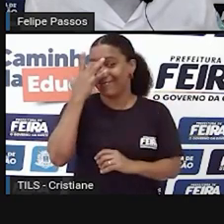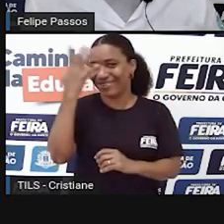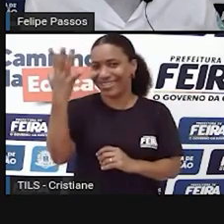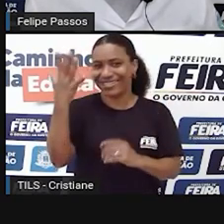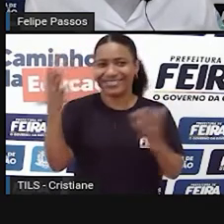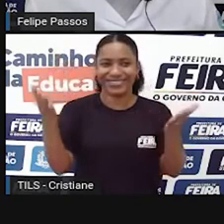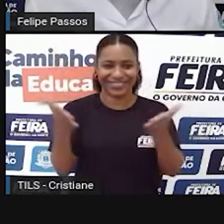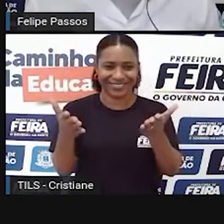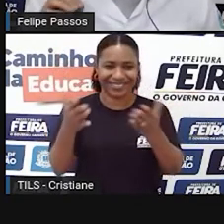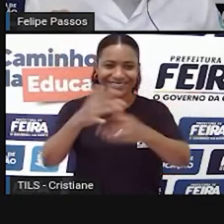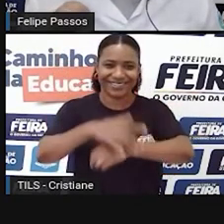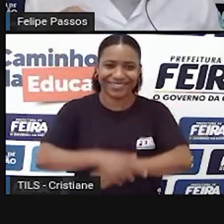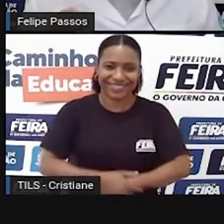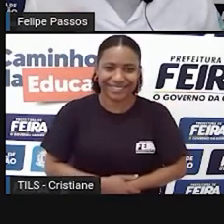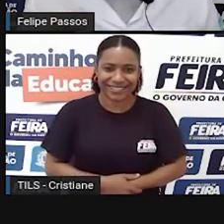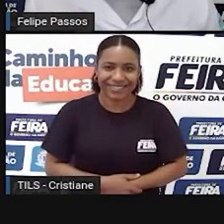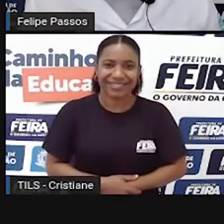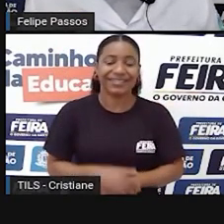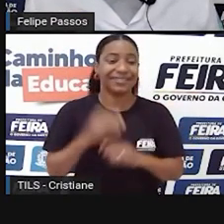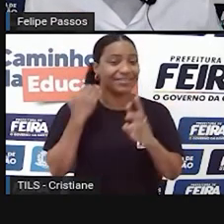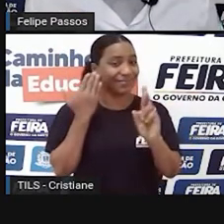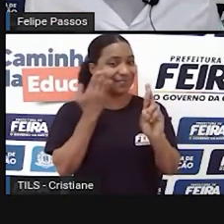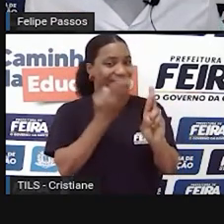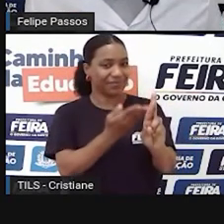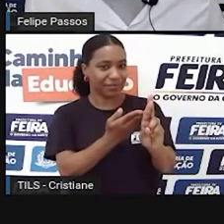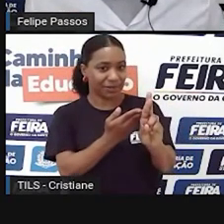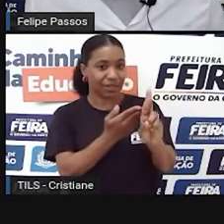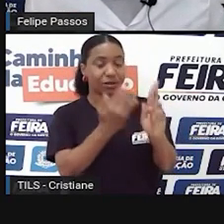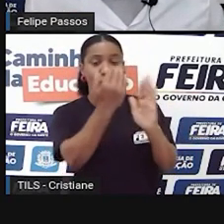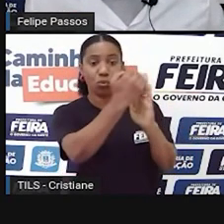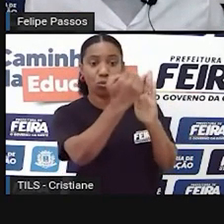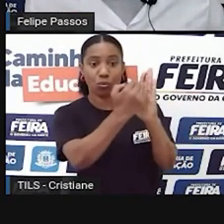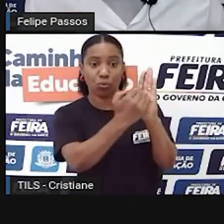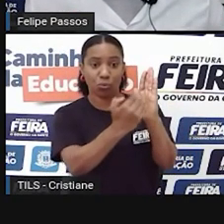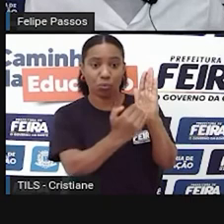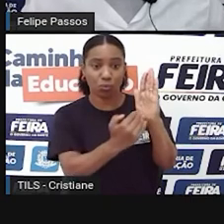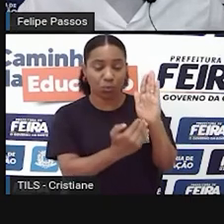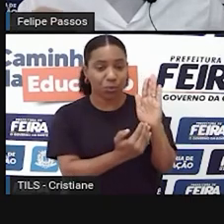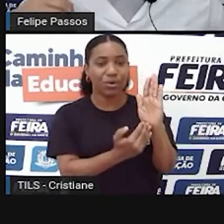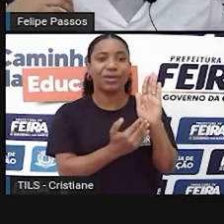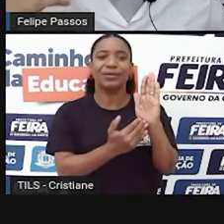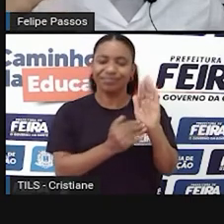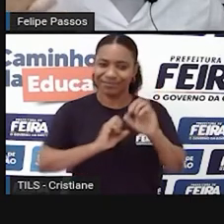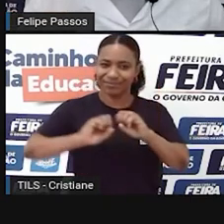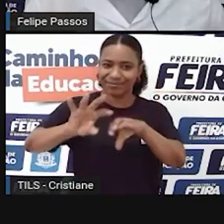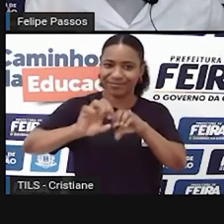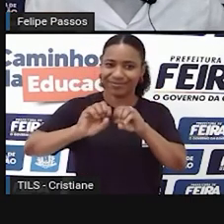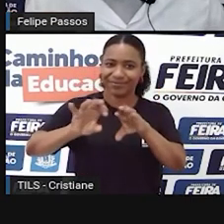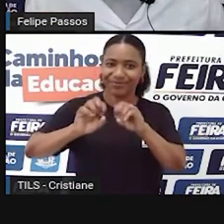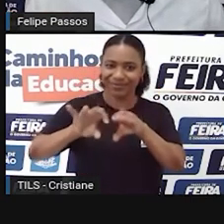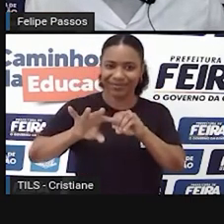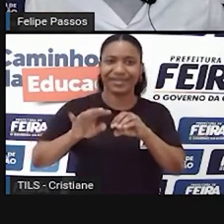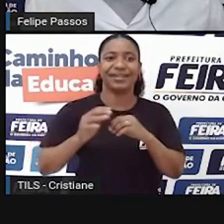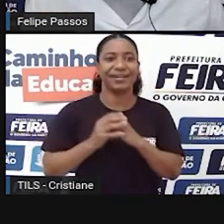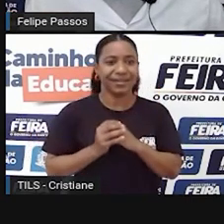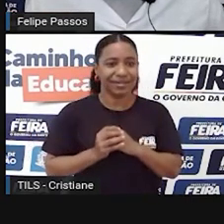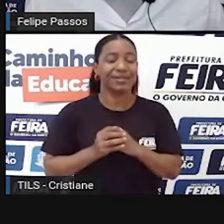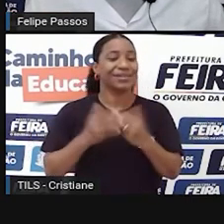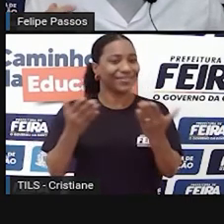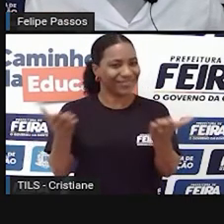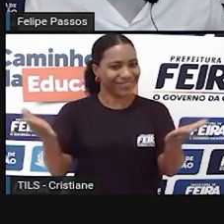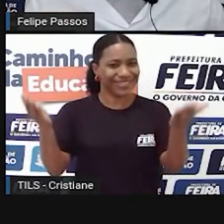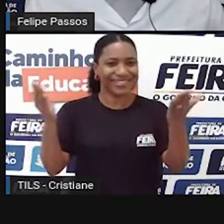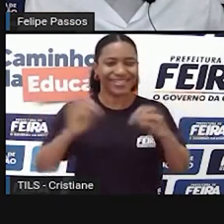dia, beleza? Gente, aqui tem algumas referências que eu usei para fazer essa aula de hoje. Lembrando que o Momento Saberes e